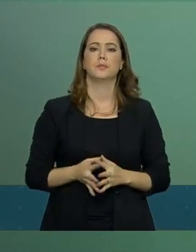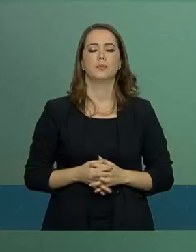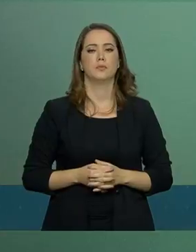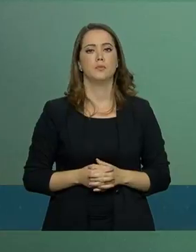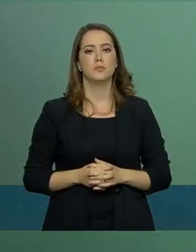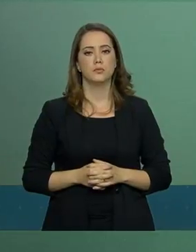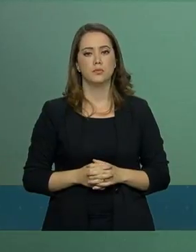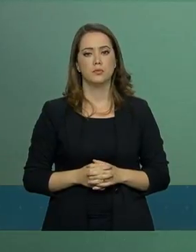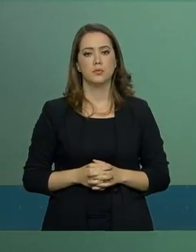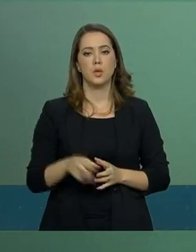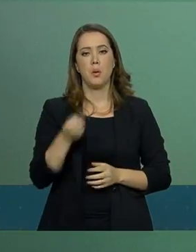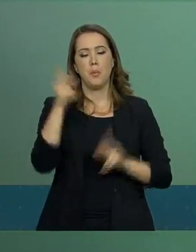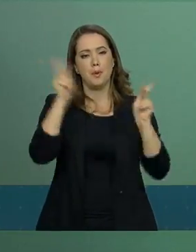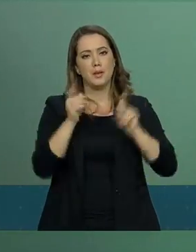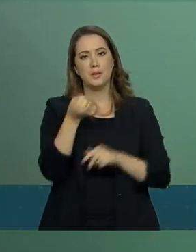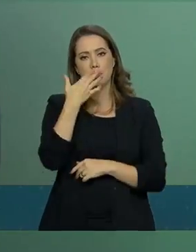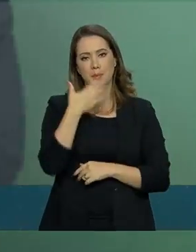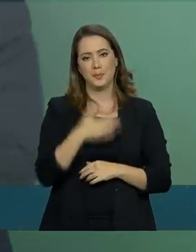Paz e bem.